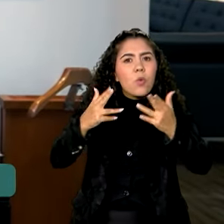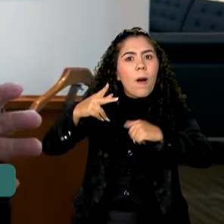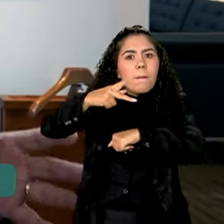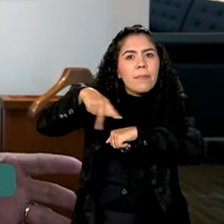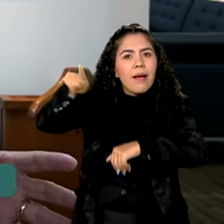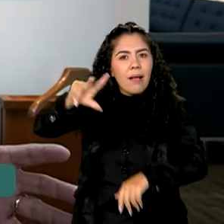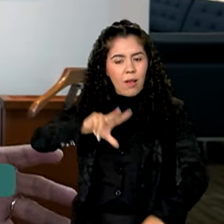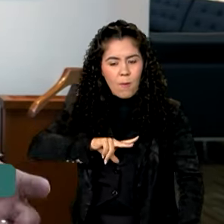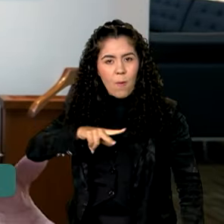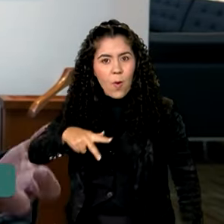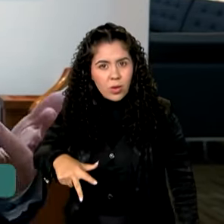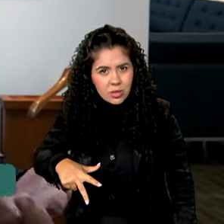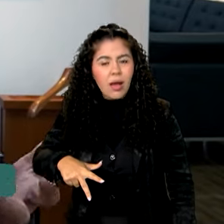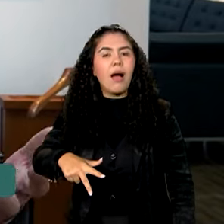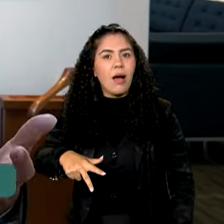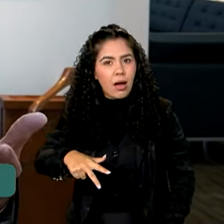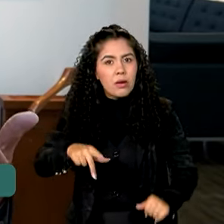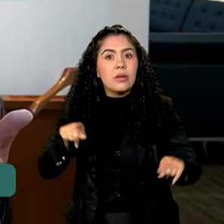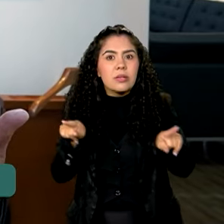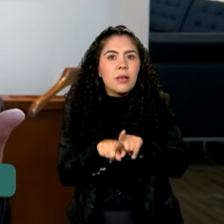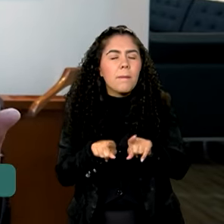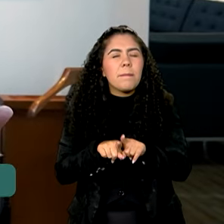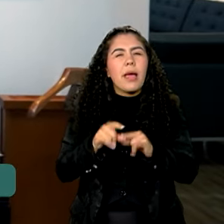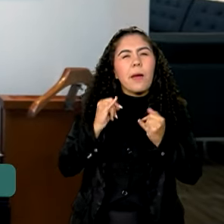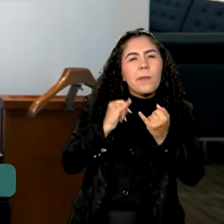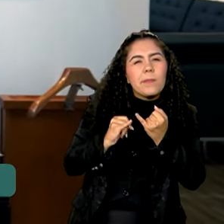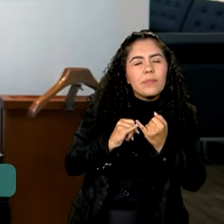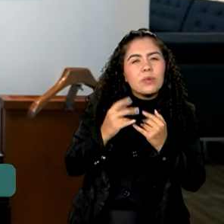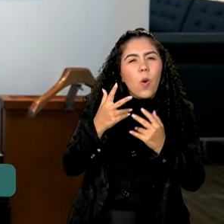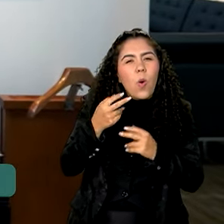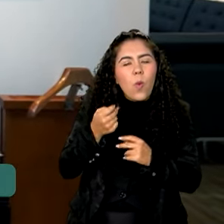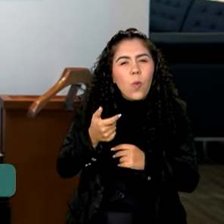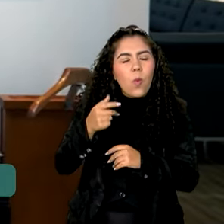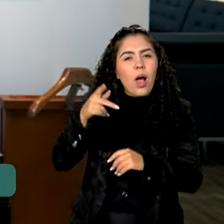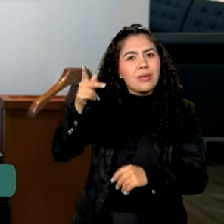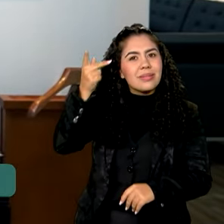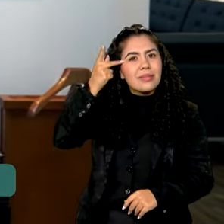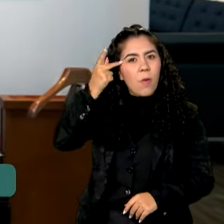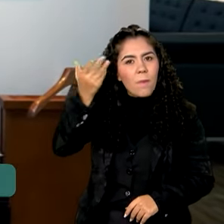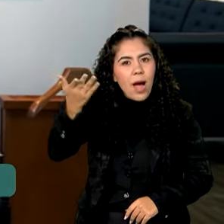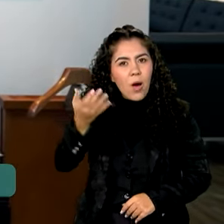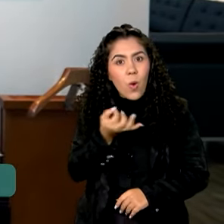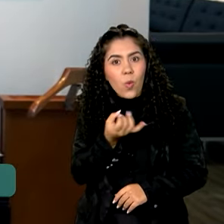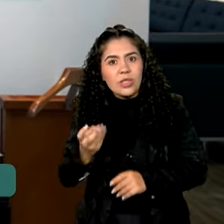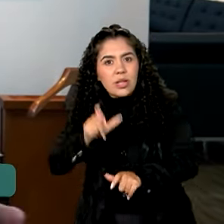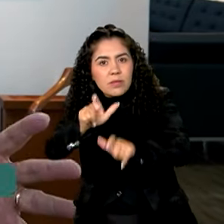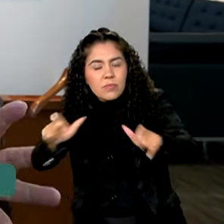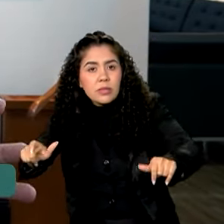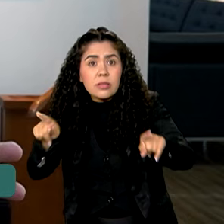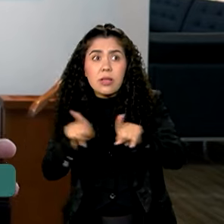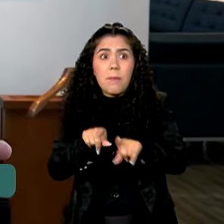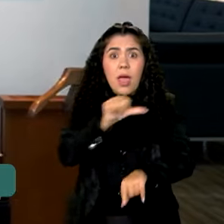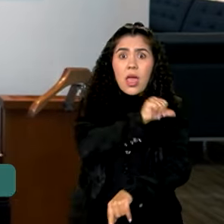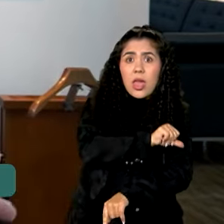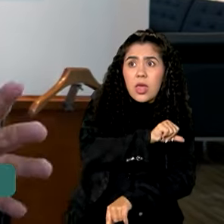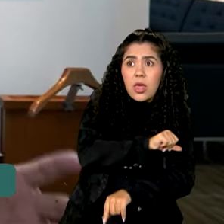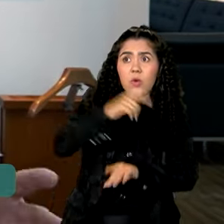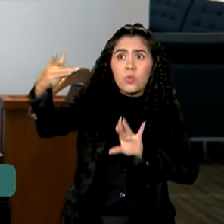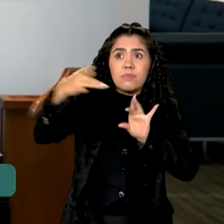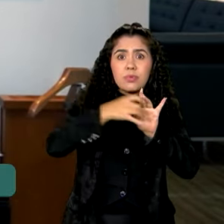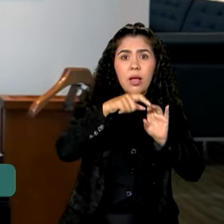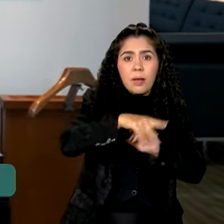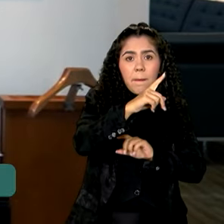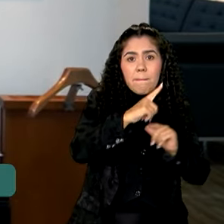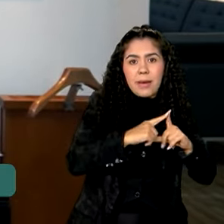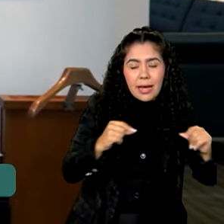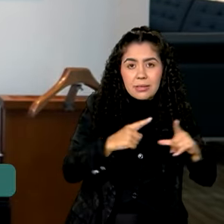É assim como quase um São Paulo. É assim como um Rio de Janeiro e Brasília juntos. Foi